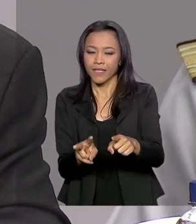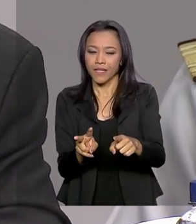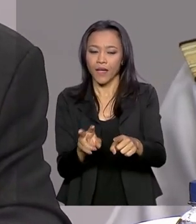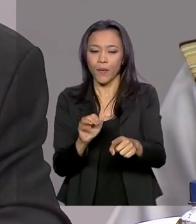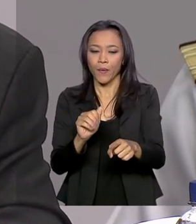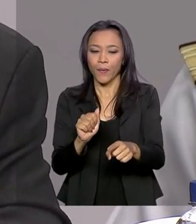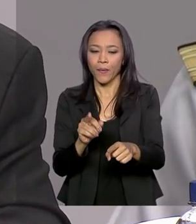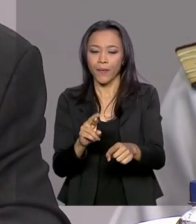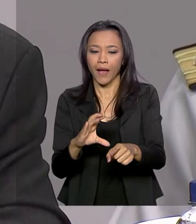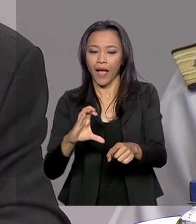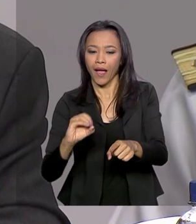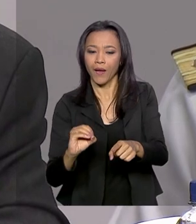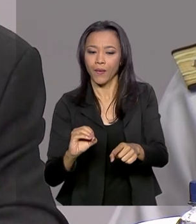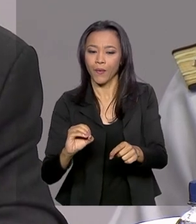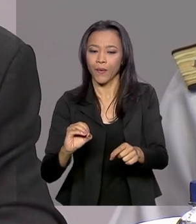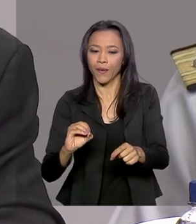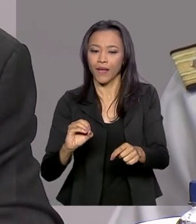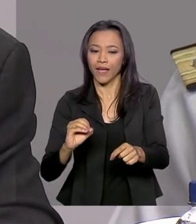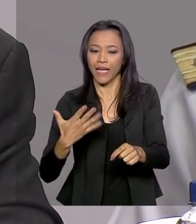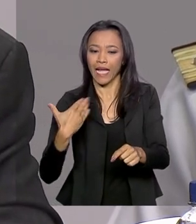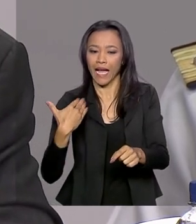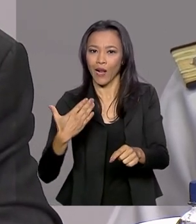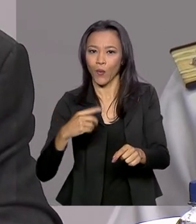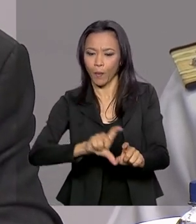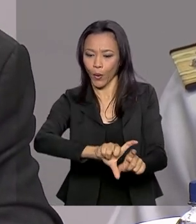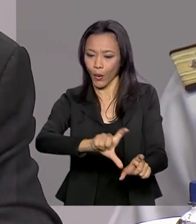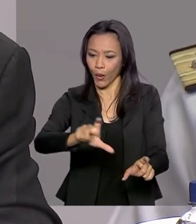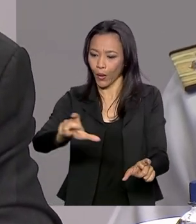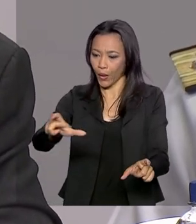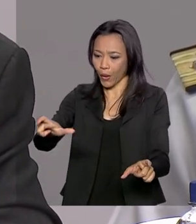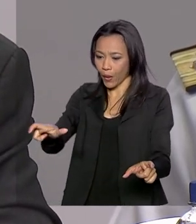arco do calor, do fogo, ali realmente preocupa mais.